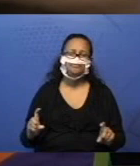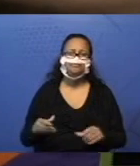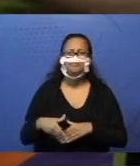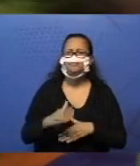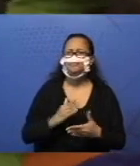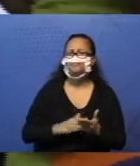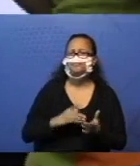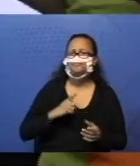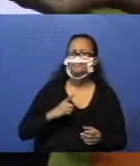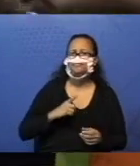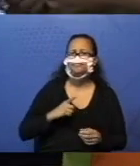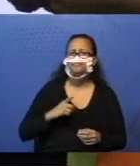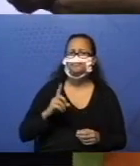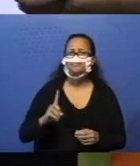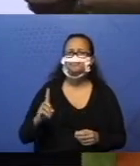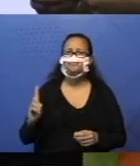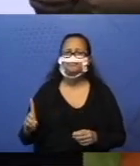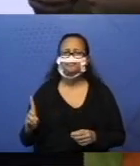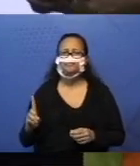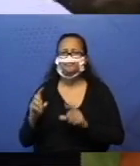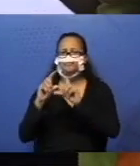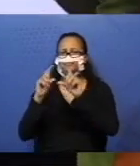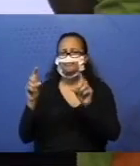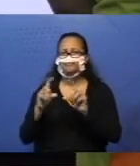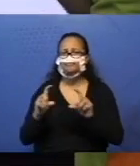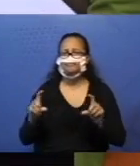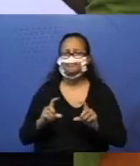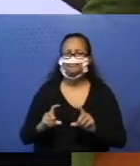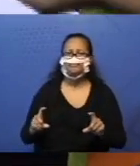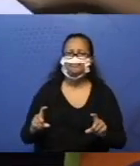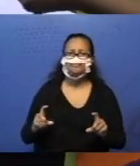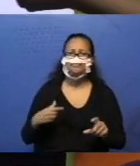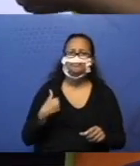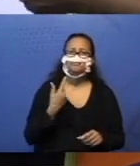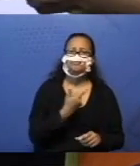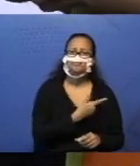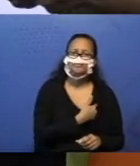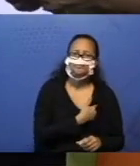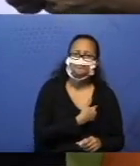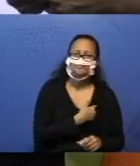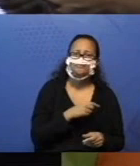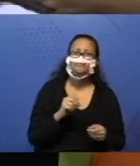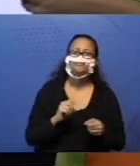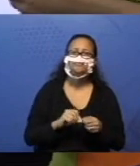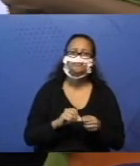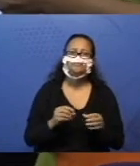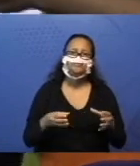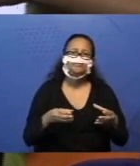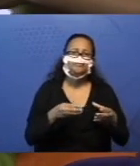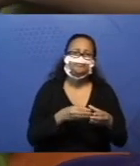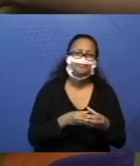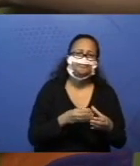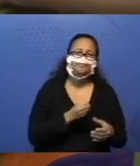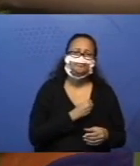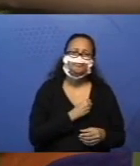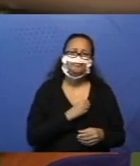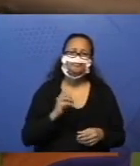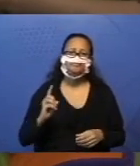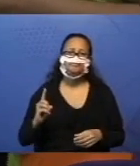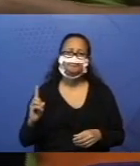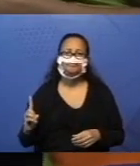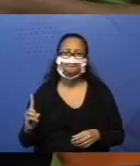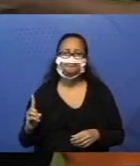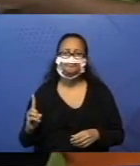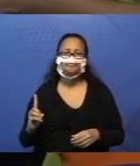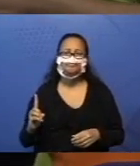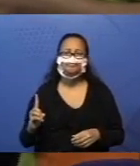E nós vamos compor o número 11, de diferentes maneiras. A apostila já deixou a primeira maneira